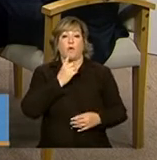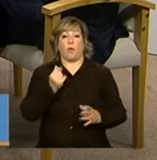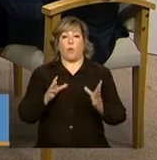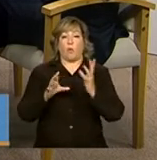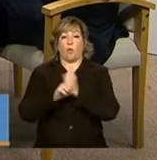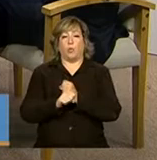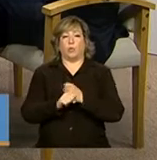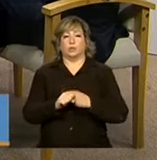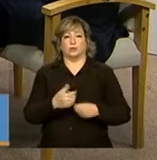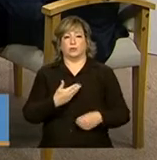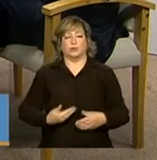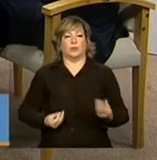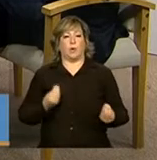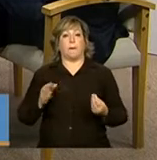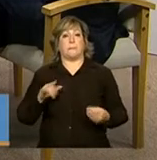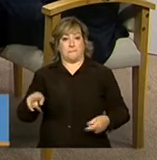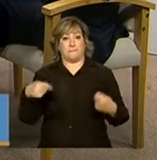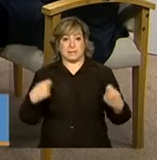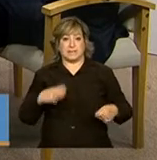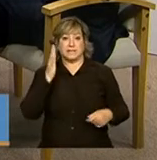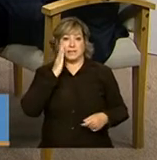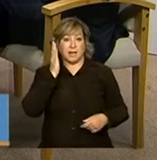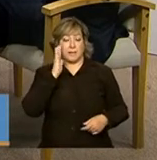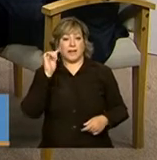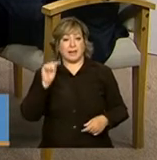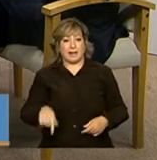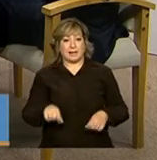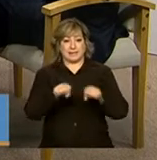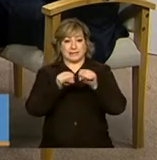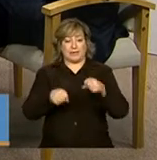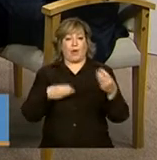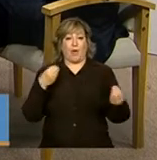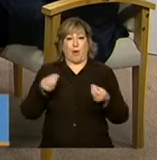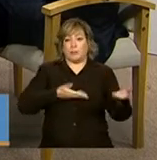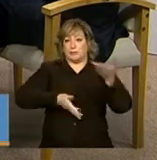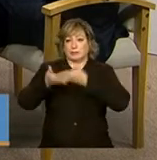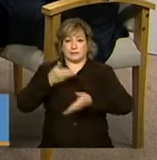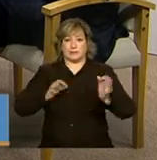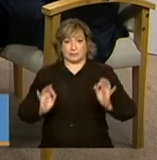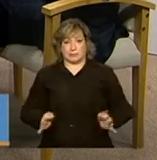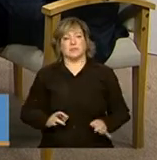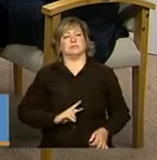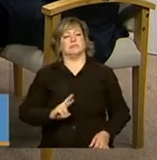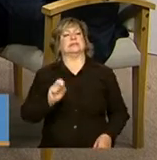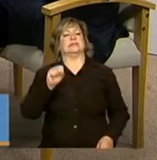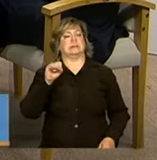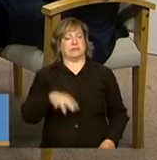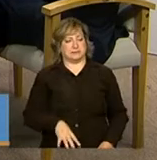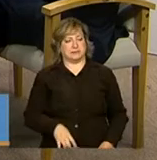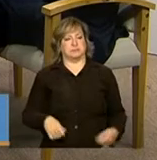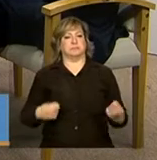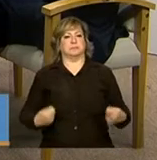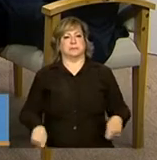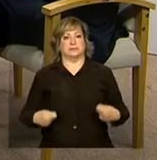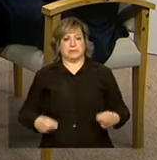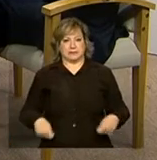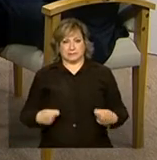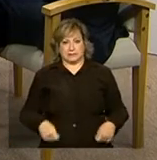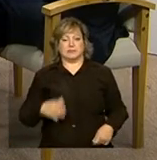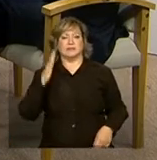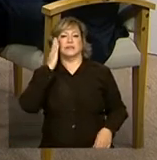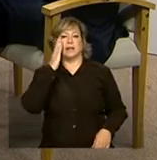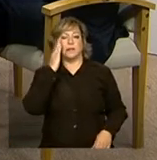público, mas ele tem que saber exatamente esse sistema de gestão, como articular, né, Sérgio? Precisa exatamente. Ele tem que saber como articular,